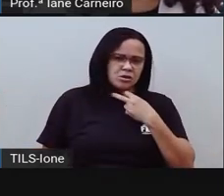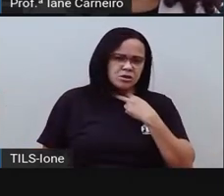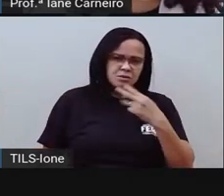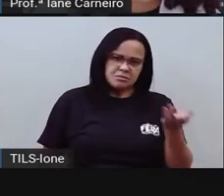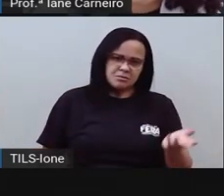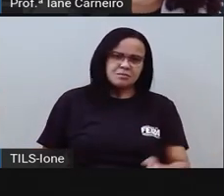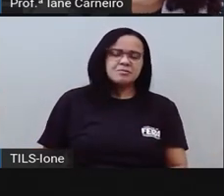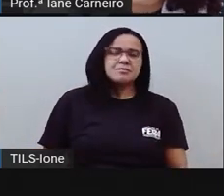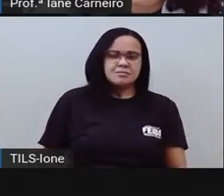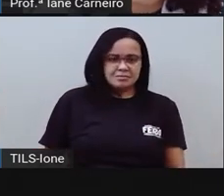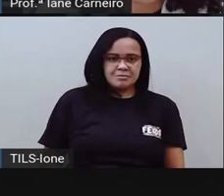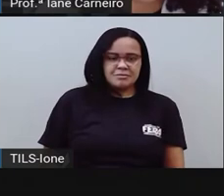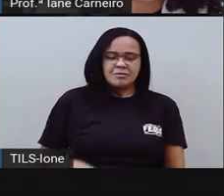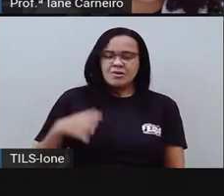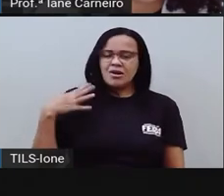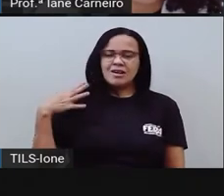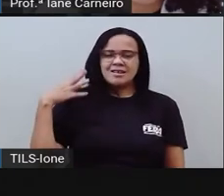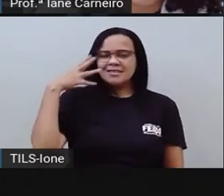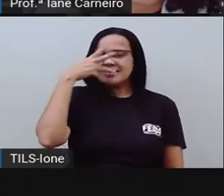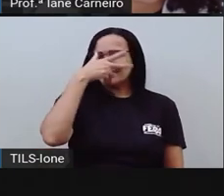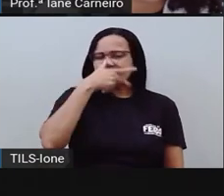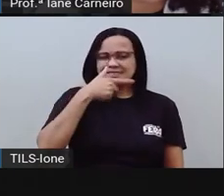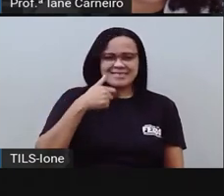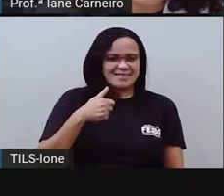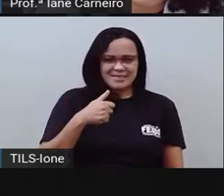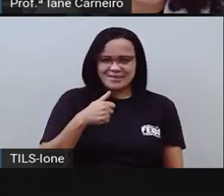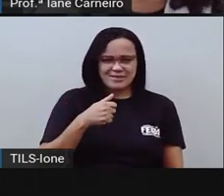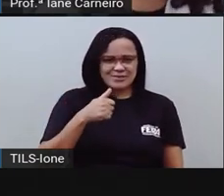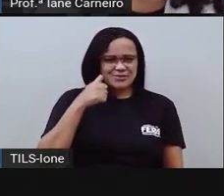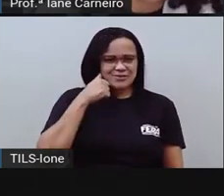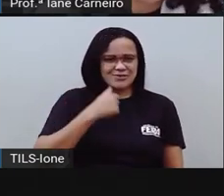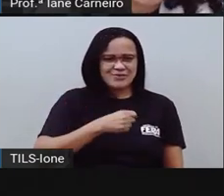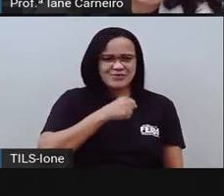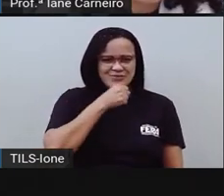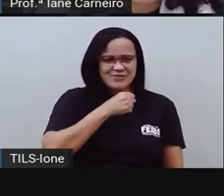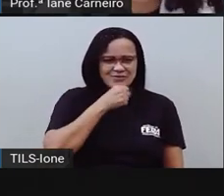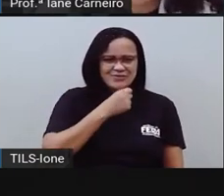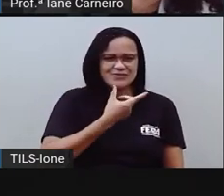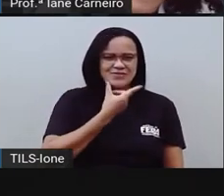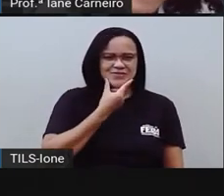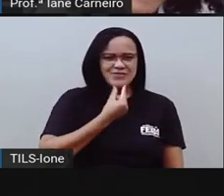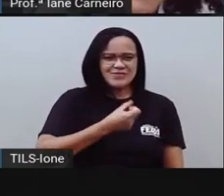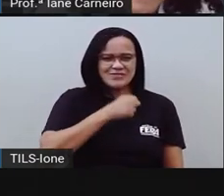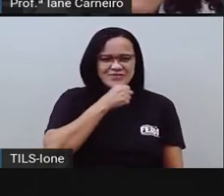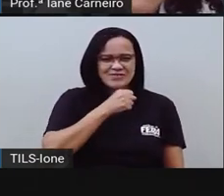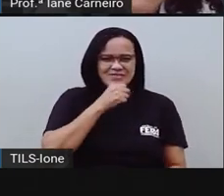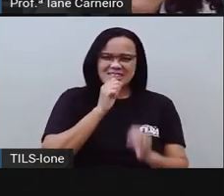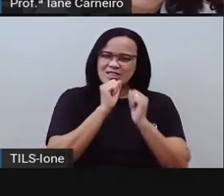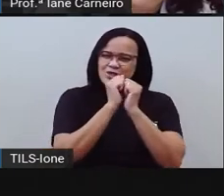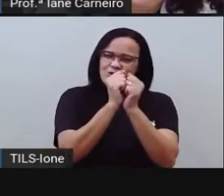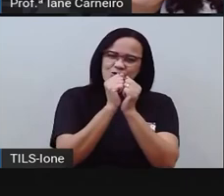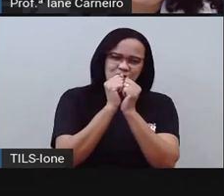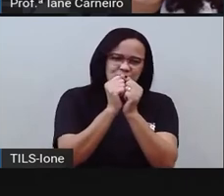Olha só que coisa linda. A gente convivendo com os idosos com amor, com respeito. Eles ficam tão felizes, né?